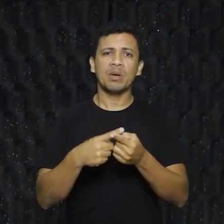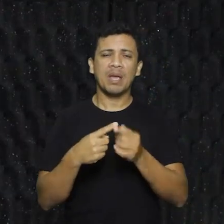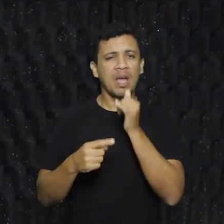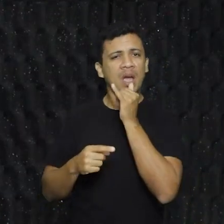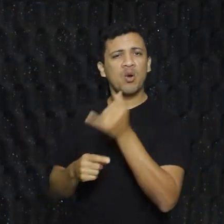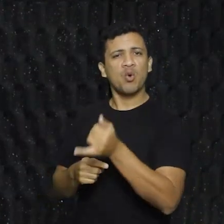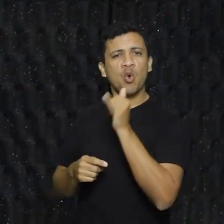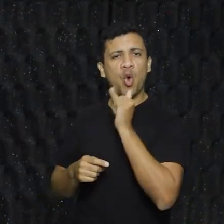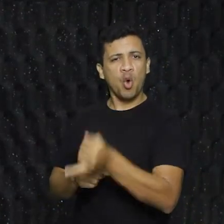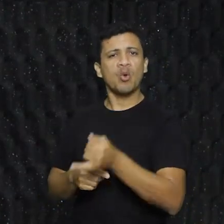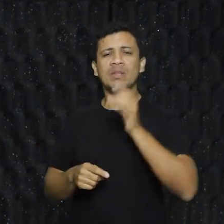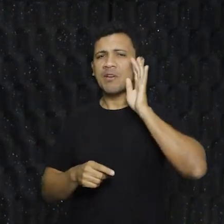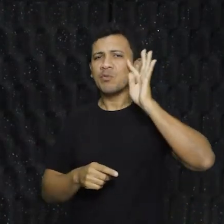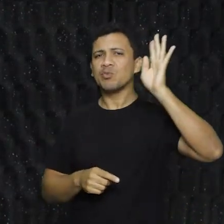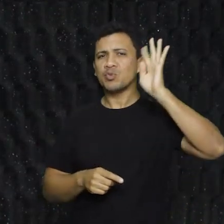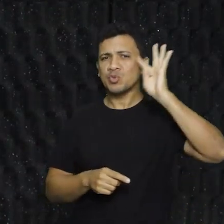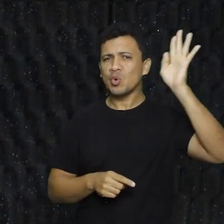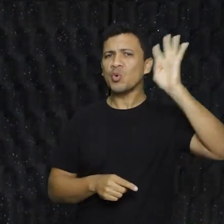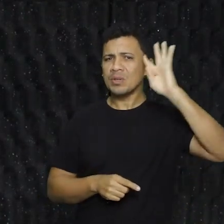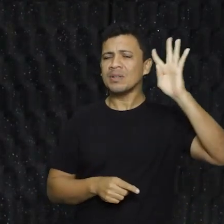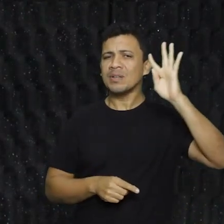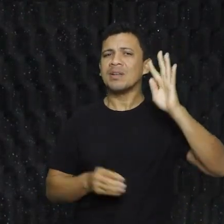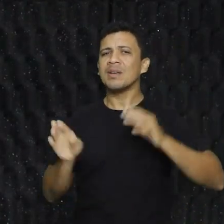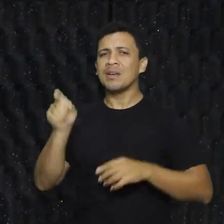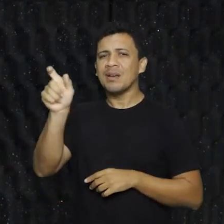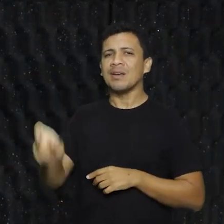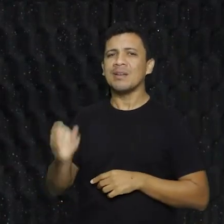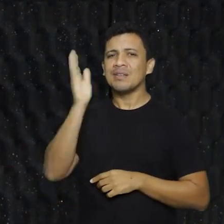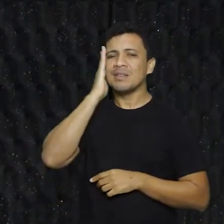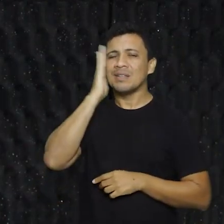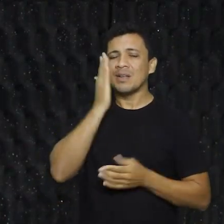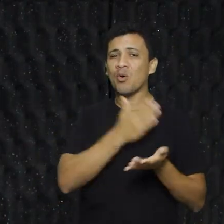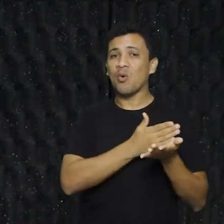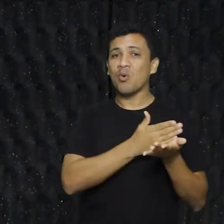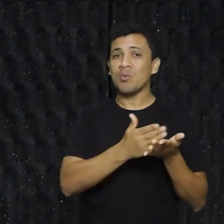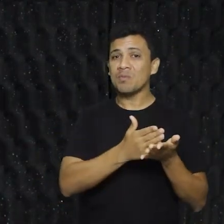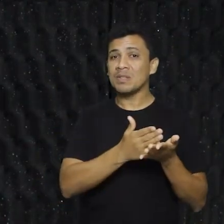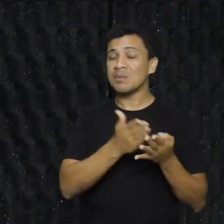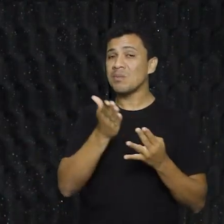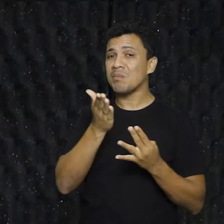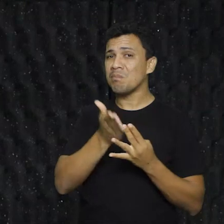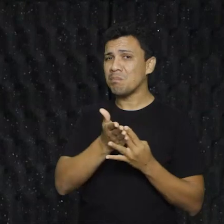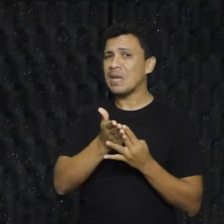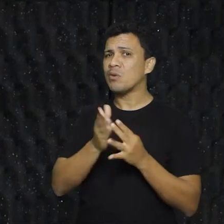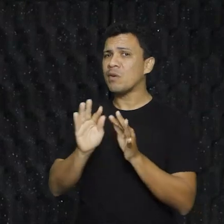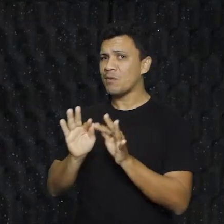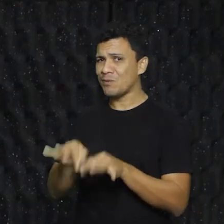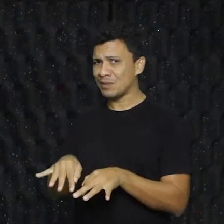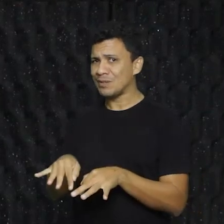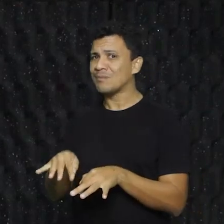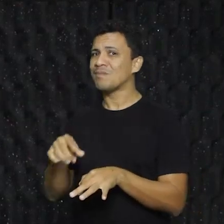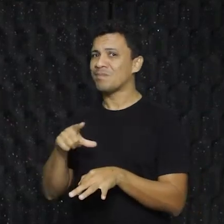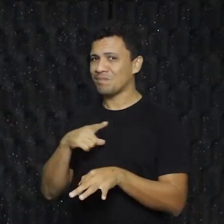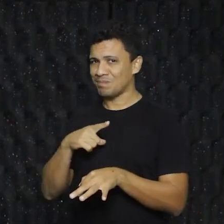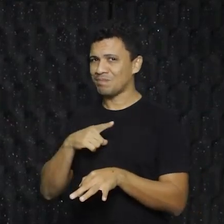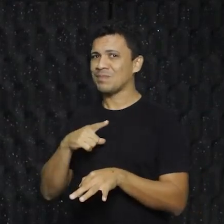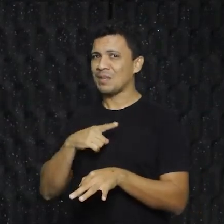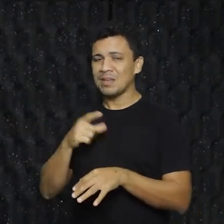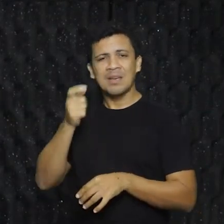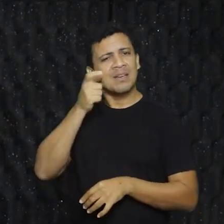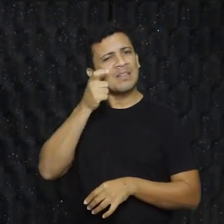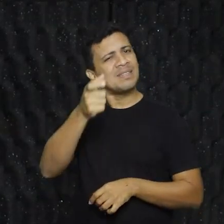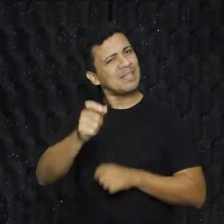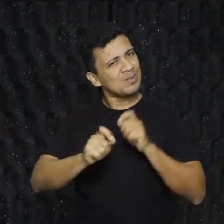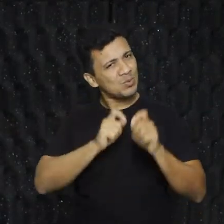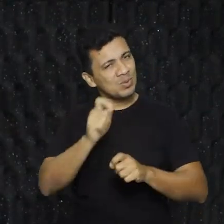para outras pessoas poderem entender, ele sempre tem início, meio e fim. O interessante